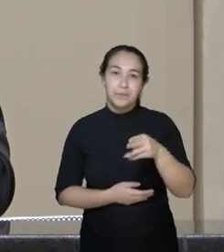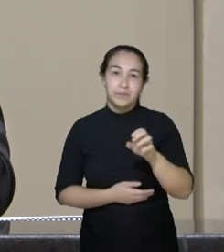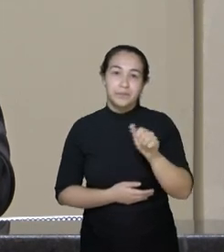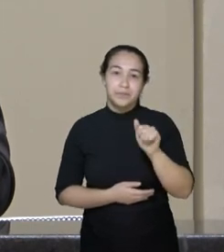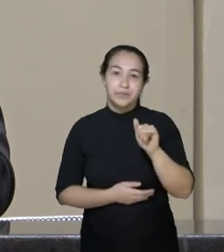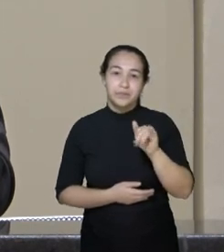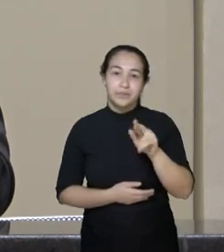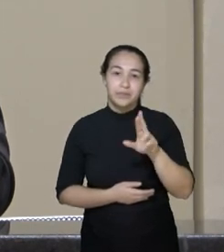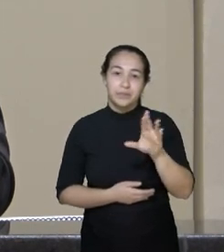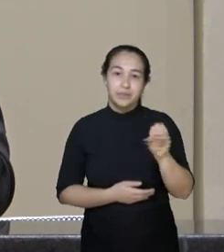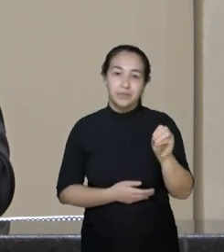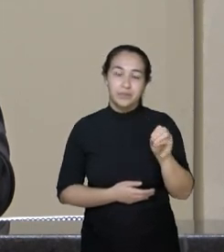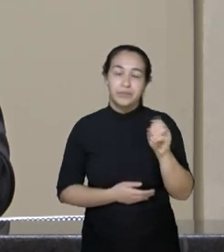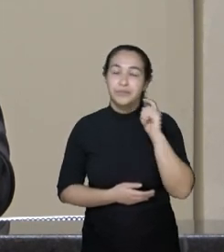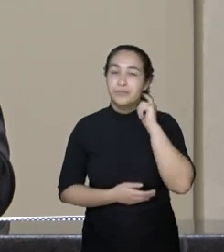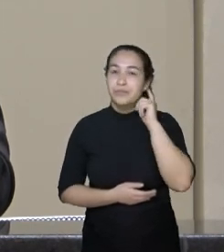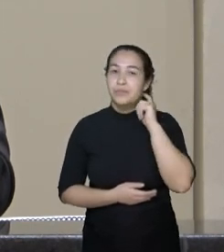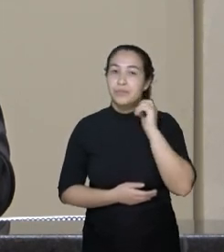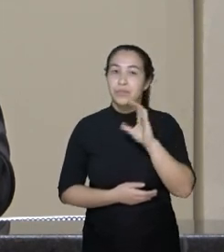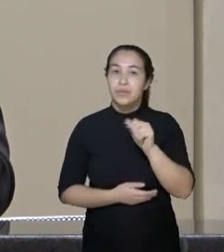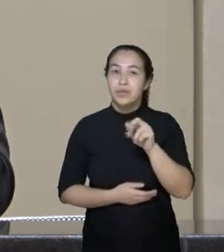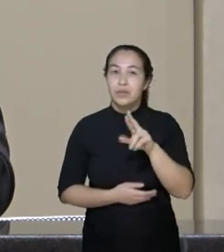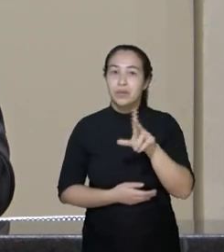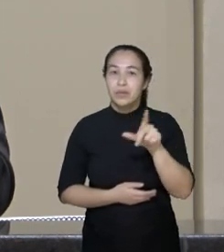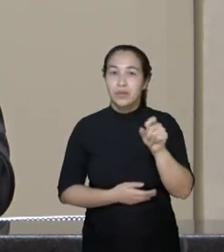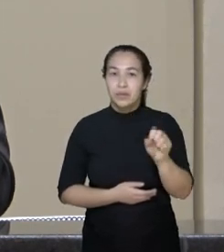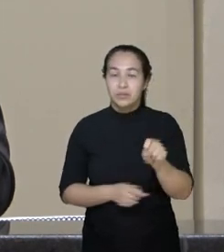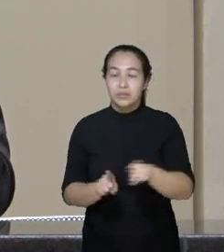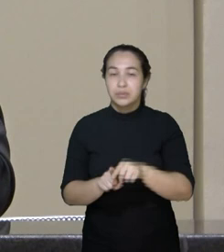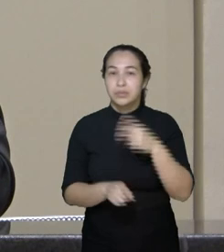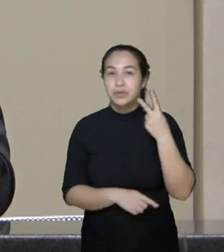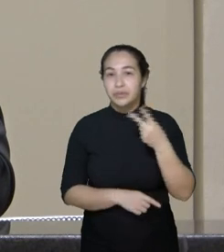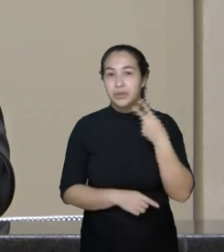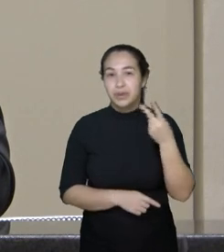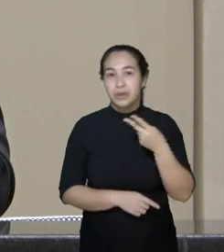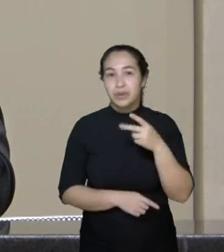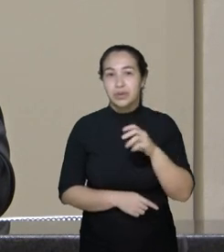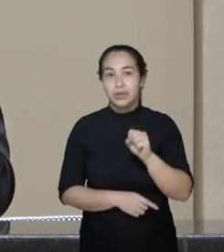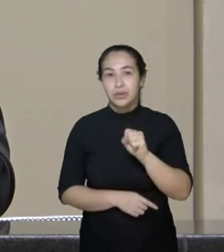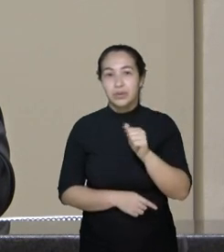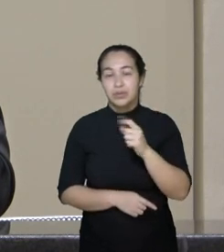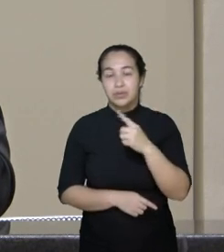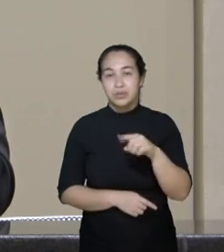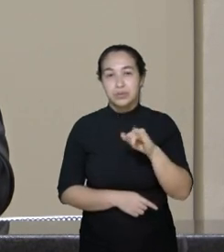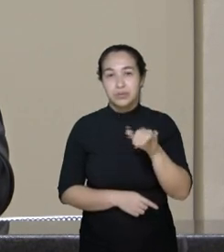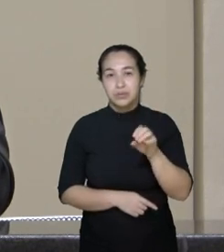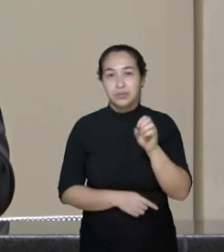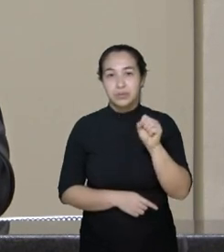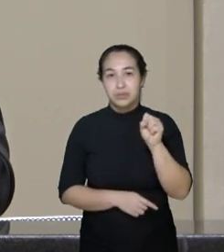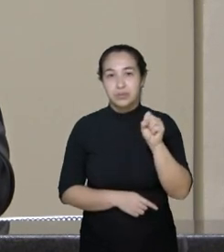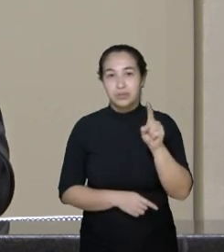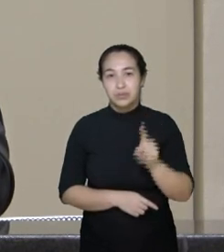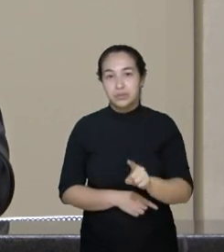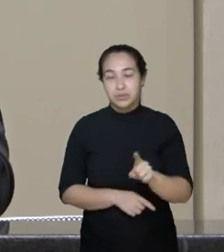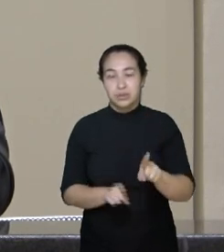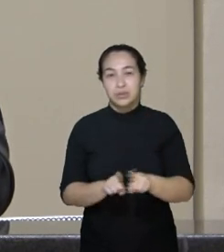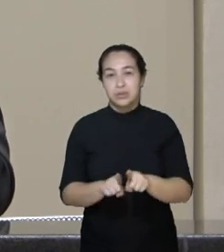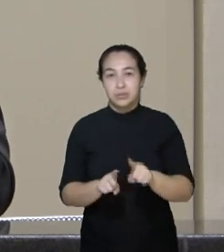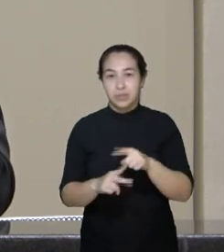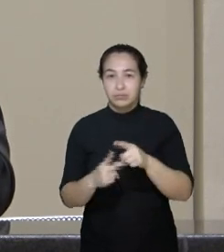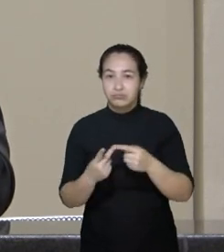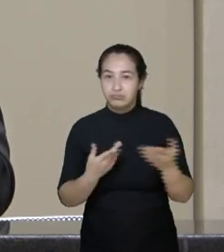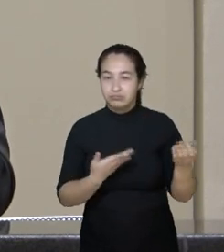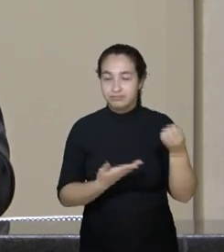Scanzella. Os vereadores também de São José do Cedro, Fernando e o Enio, sejam bem-vindos aqui.